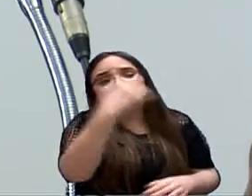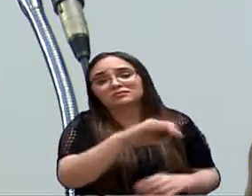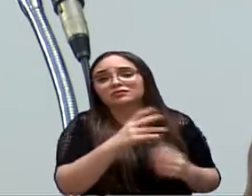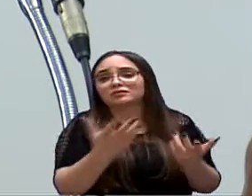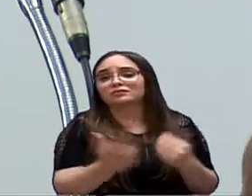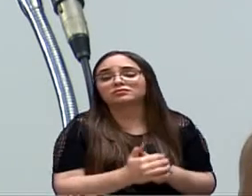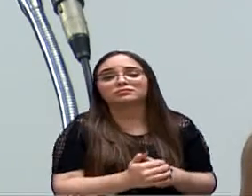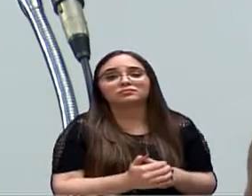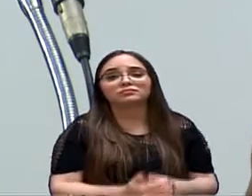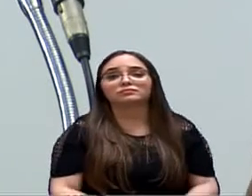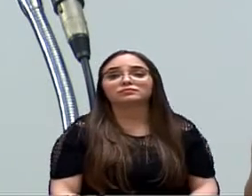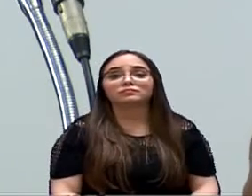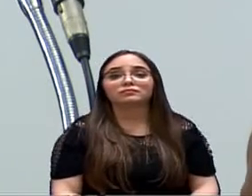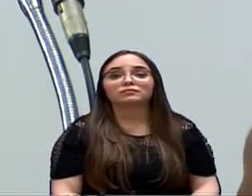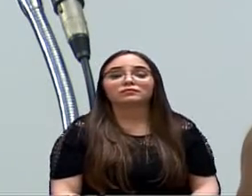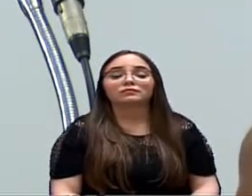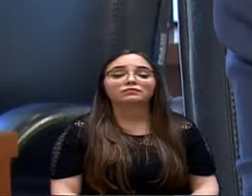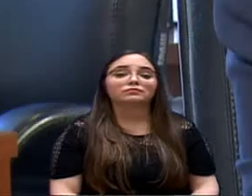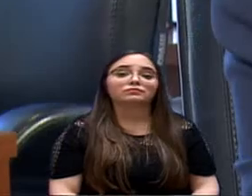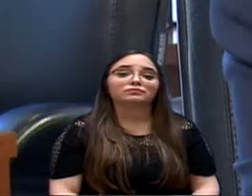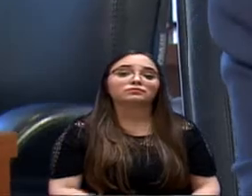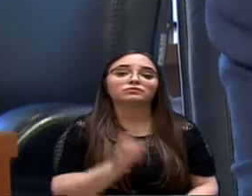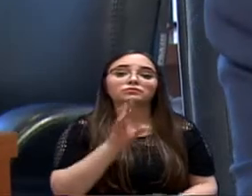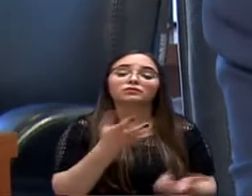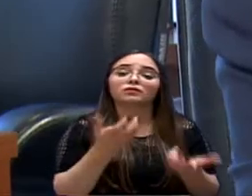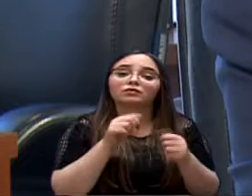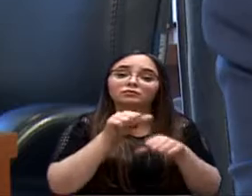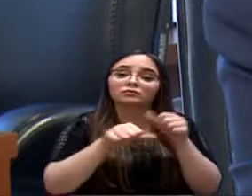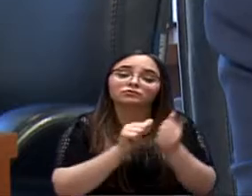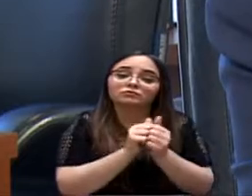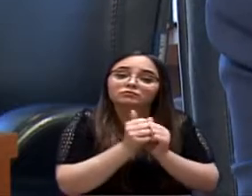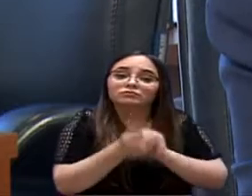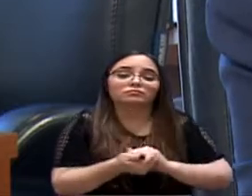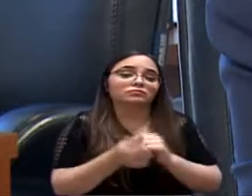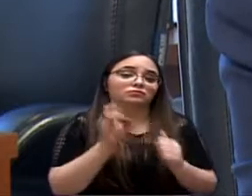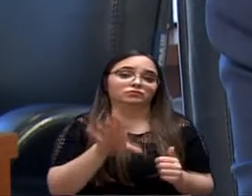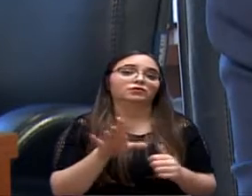complementando o meu projeto. E está adequando o seu projeto e muito bem.